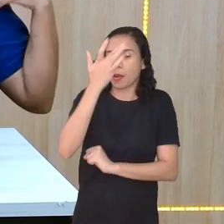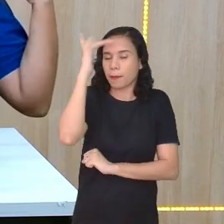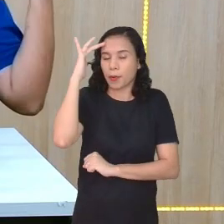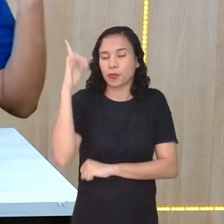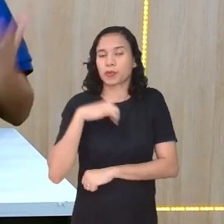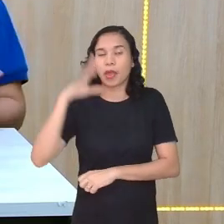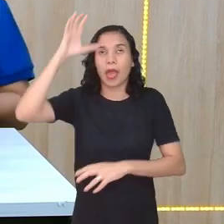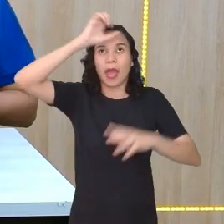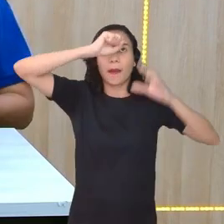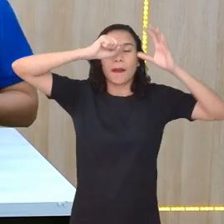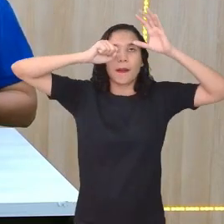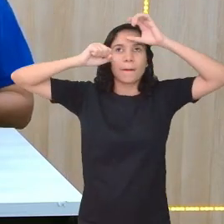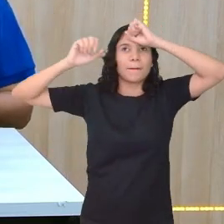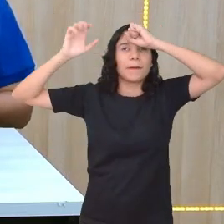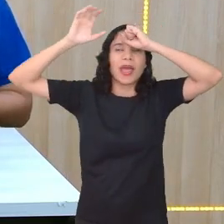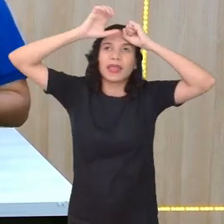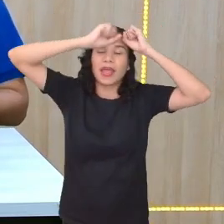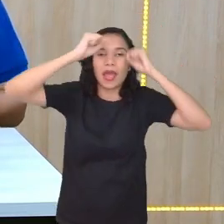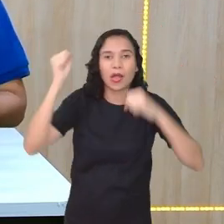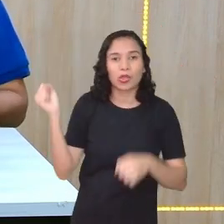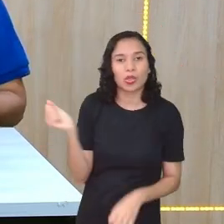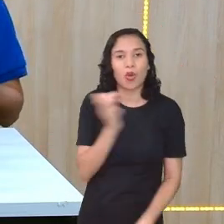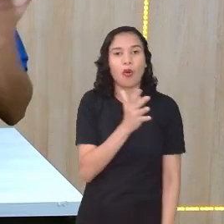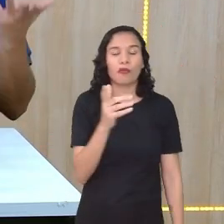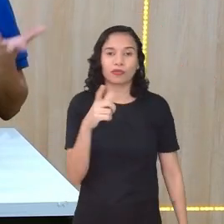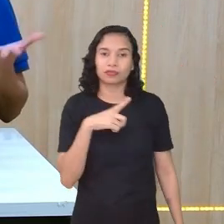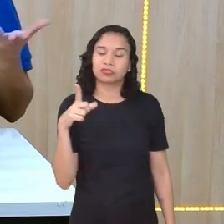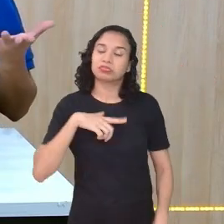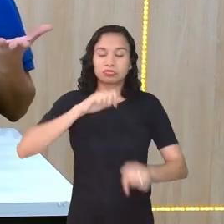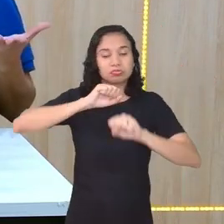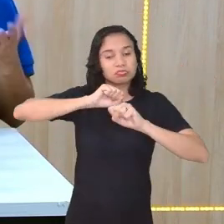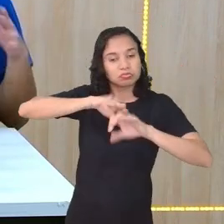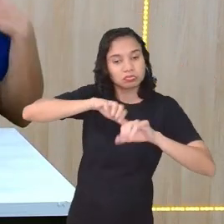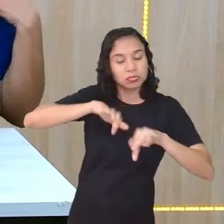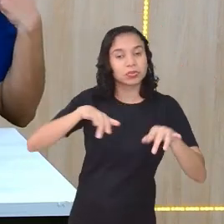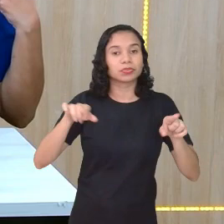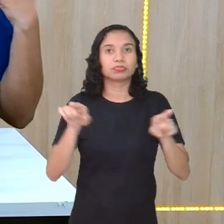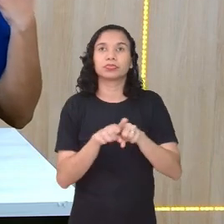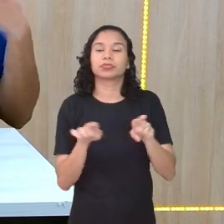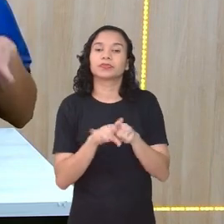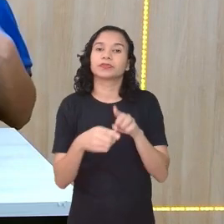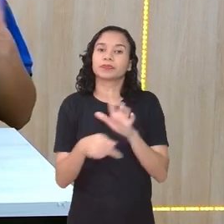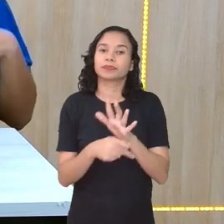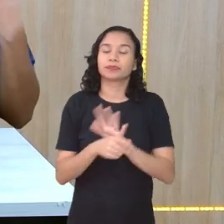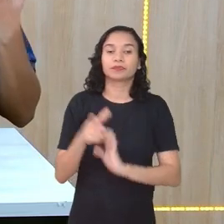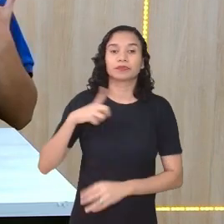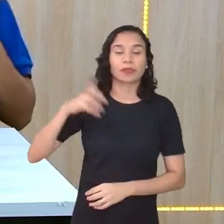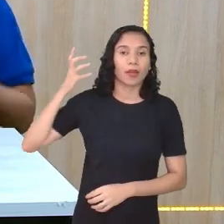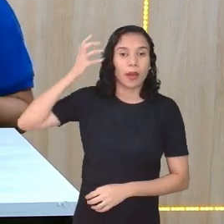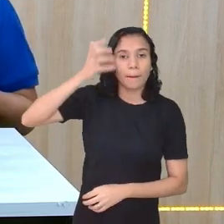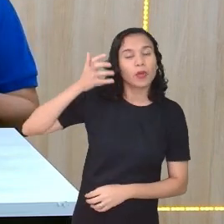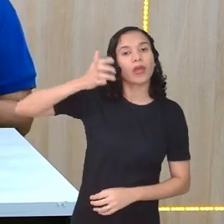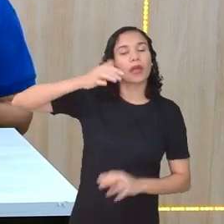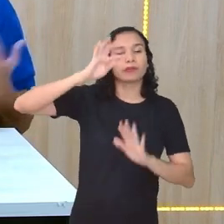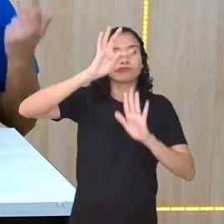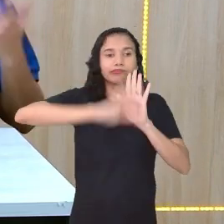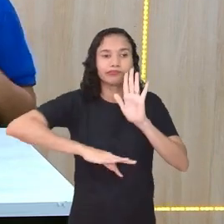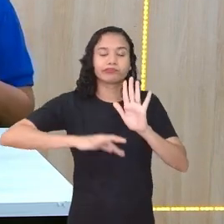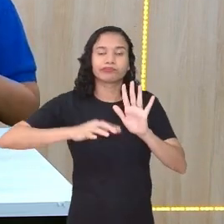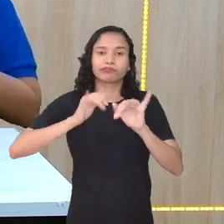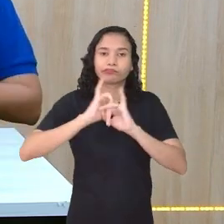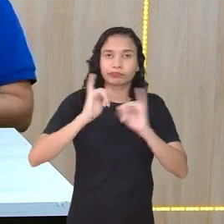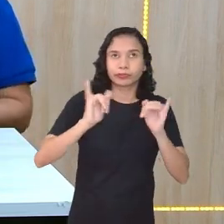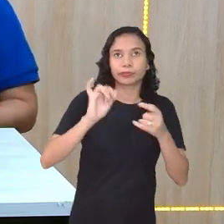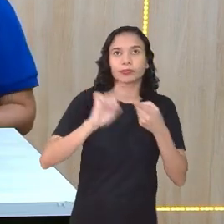aprender coisas novas. A gente tem podcasts educativos, podcasts que contam história, podcasts